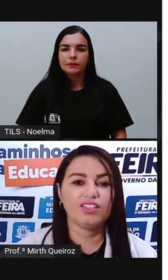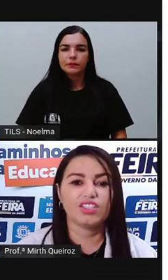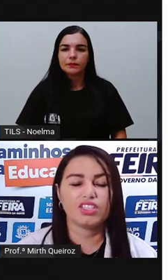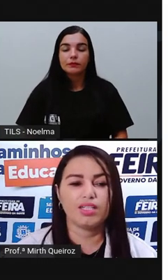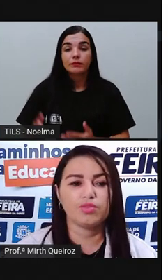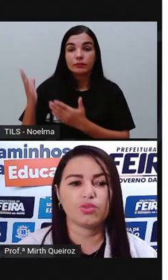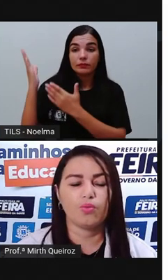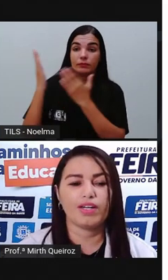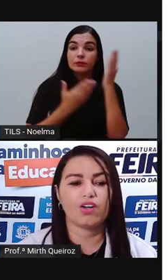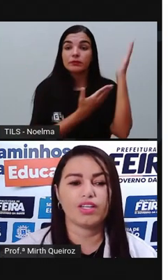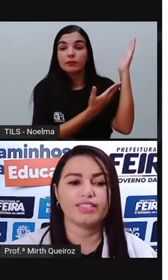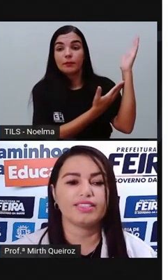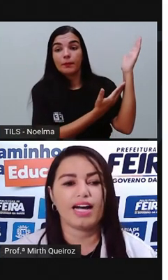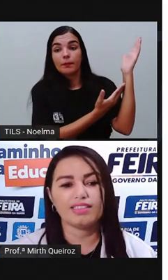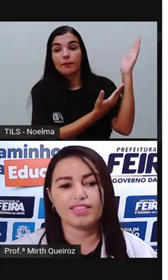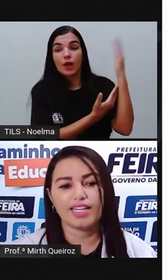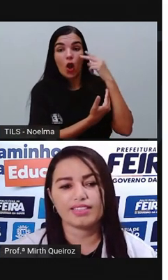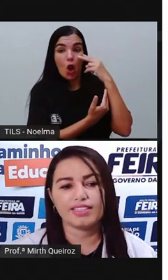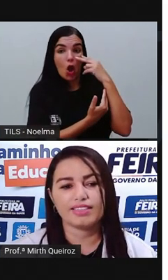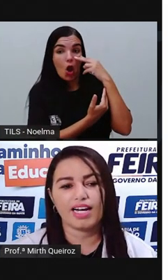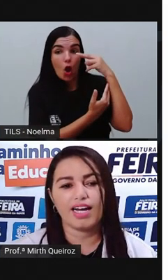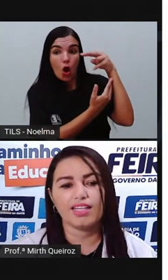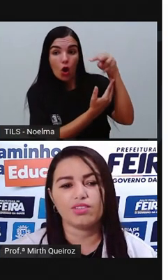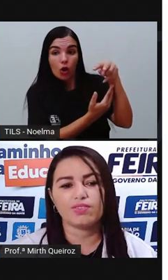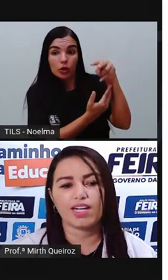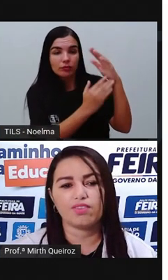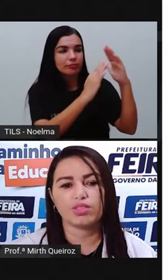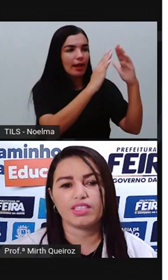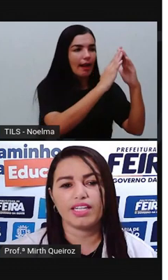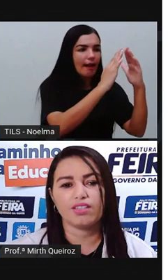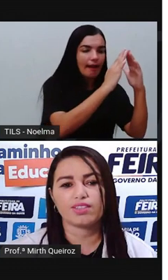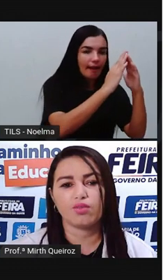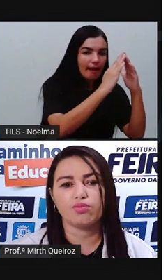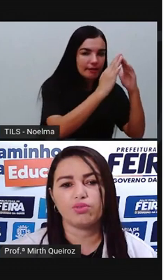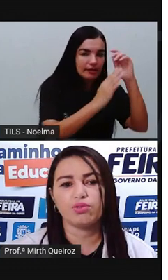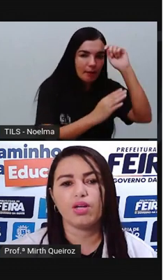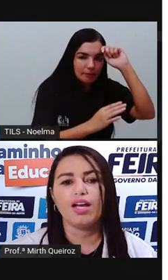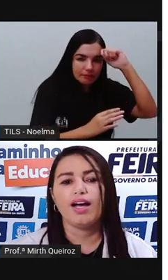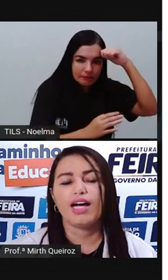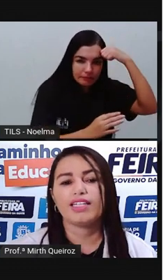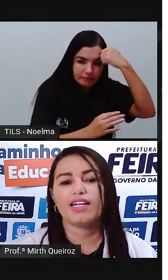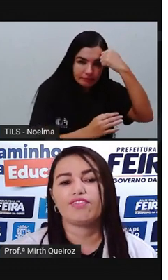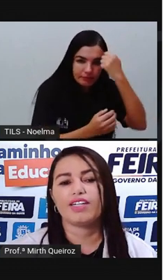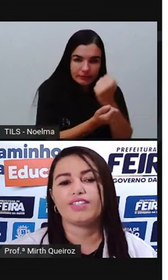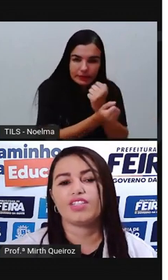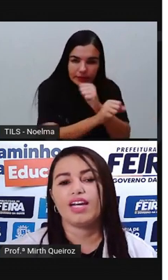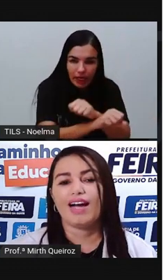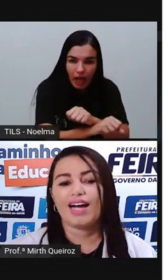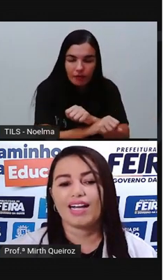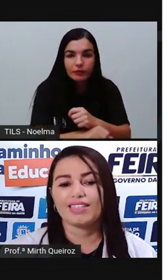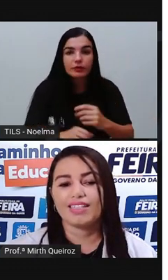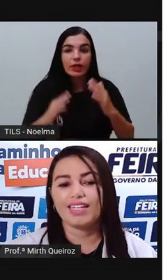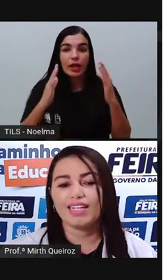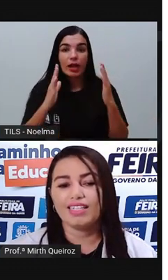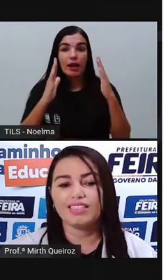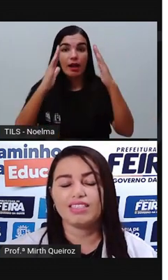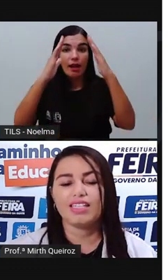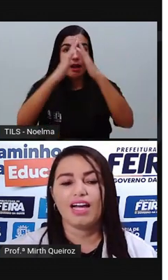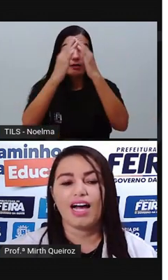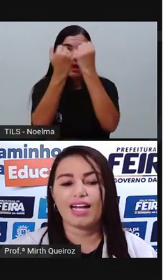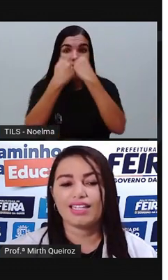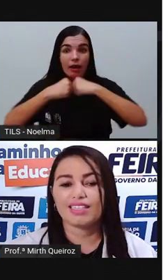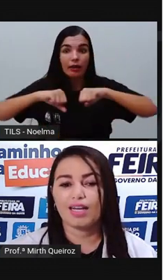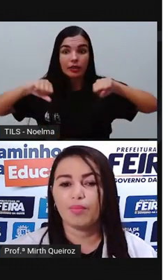Aqui nós temos, como era organizado, né? A senzala, onde ficavam os negros ao fundo. Aqui na frente, a Casa Grande,